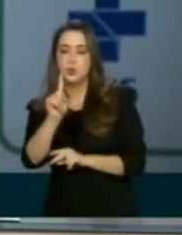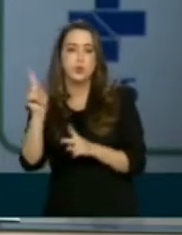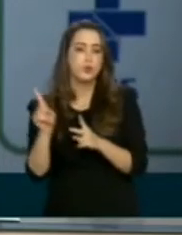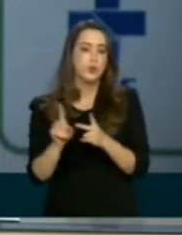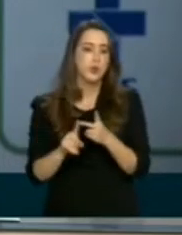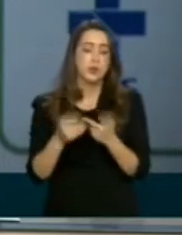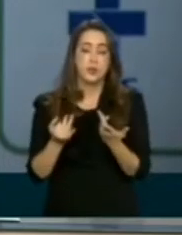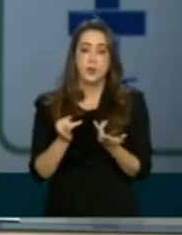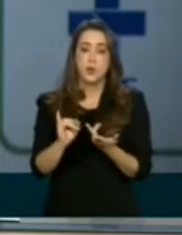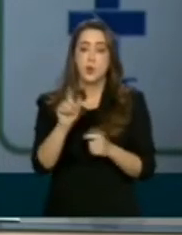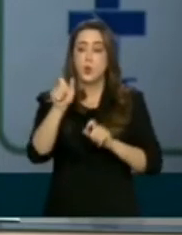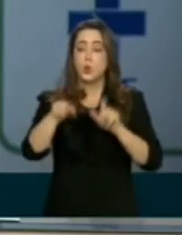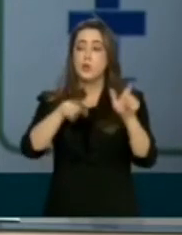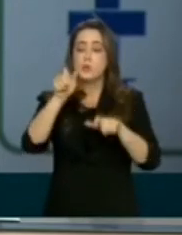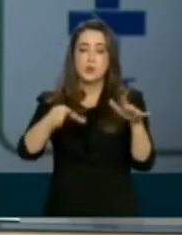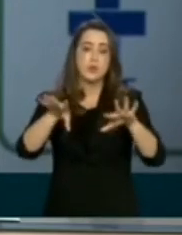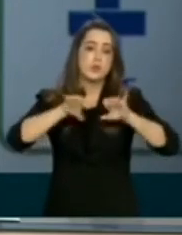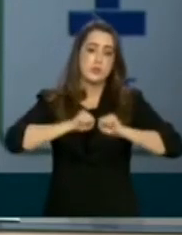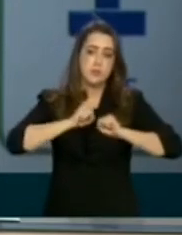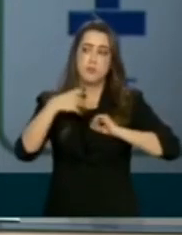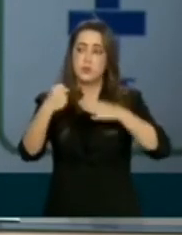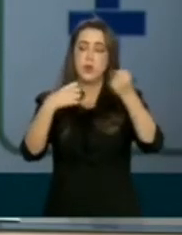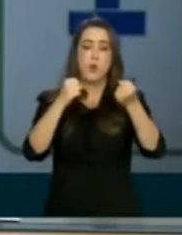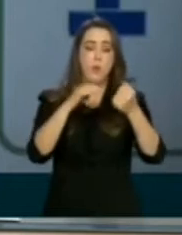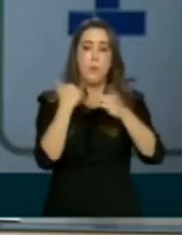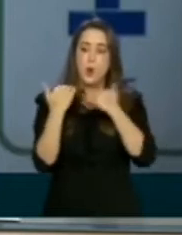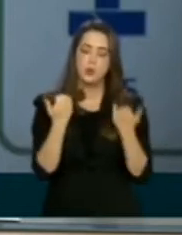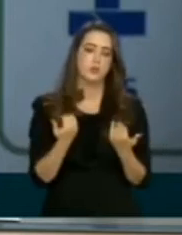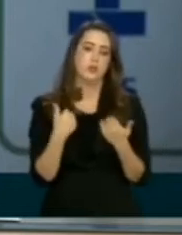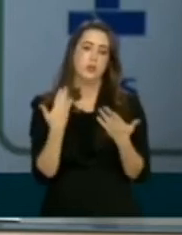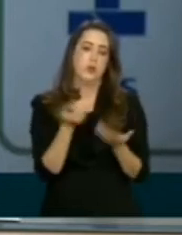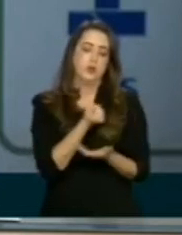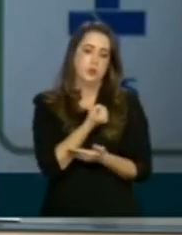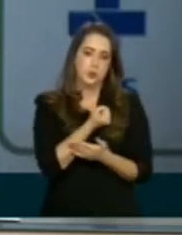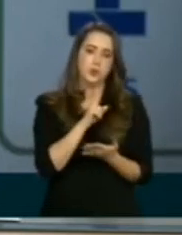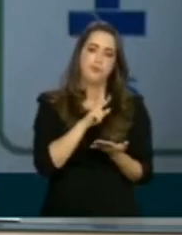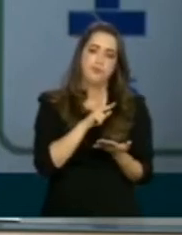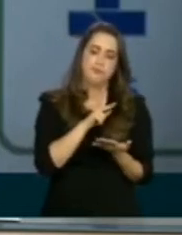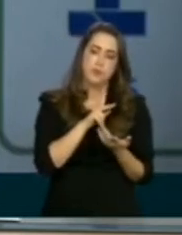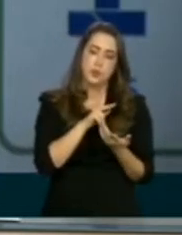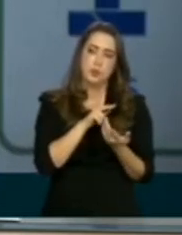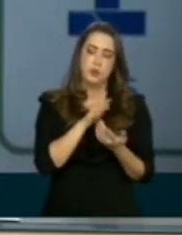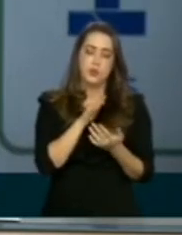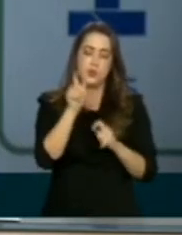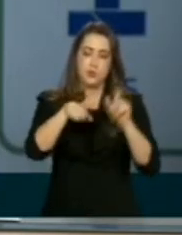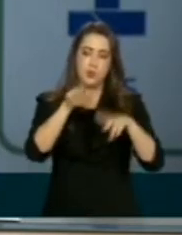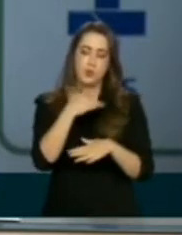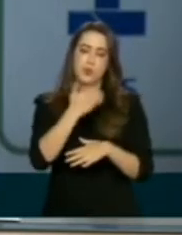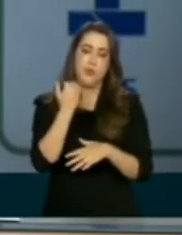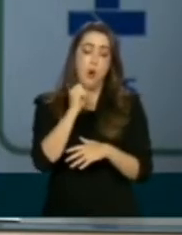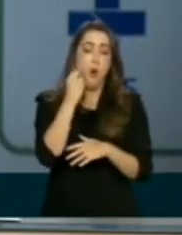o número, o quanto desses infectados vão a óbito, quanto desses infectados efetivamente vão precisar de